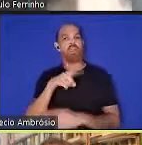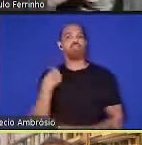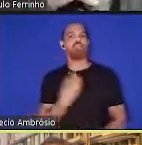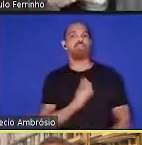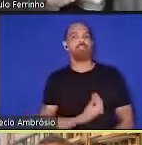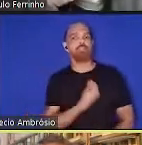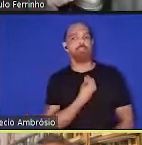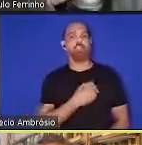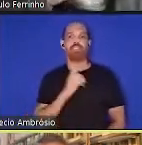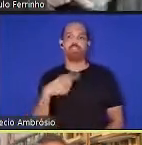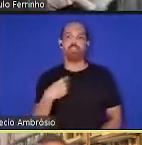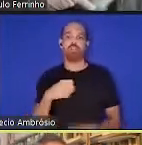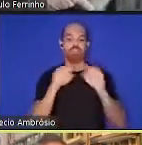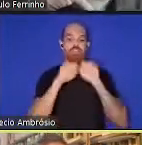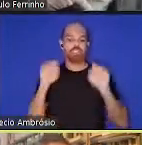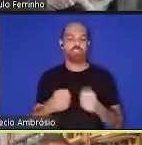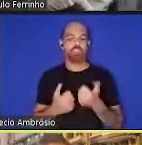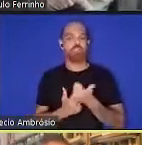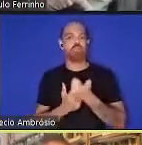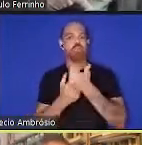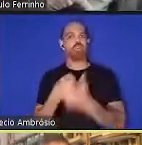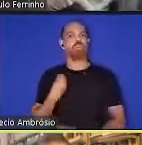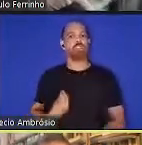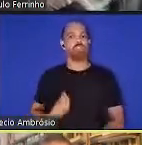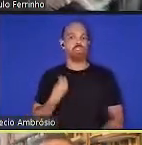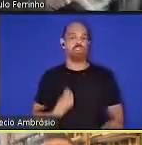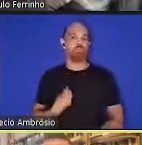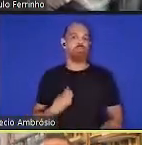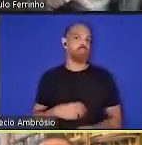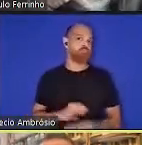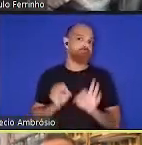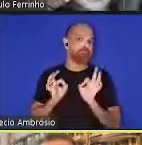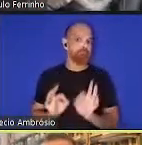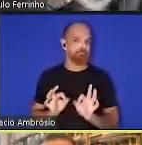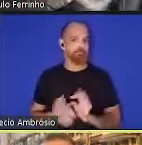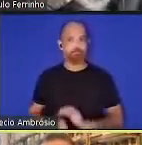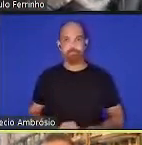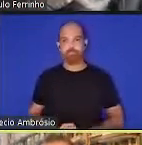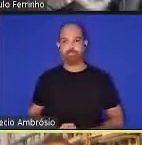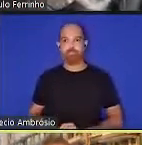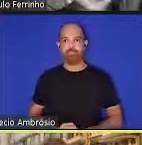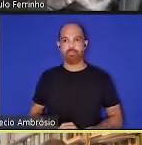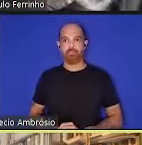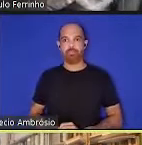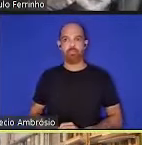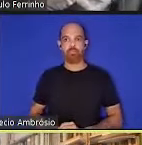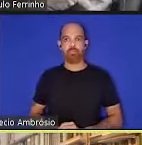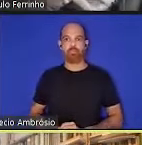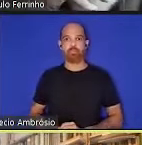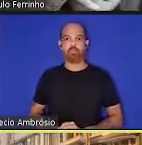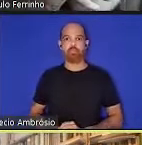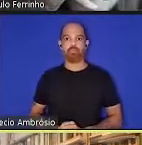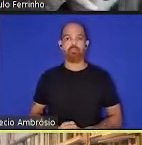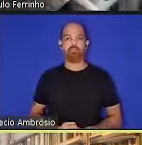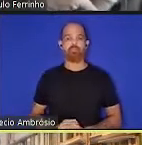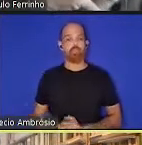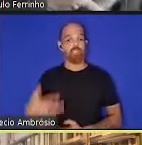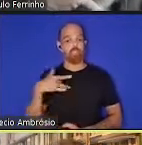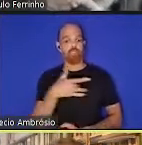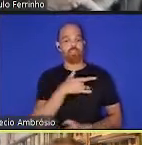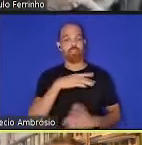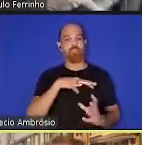esse é o nosso sistema de suporte de vida, literalmente. e essa saúde planetária é como